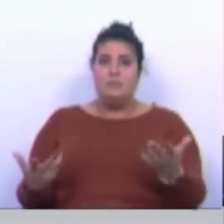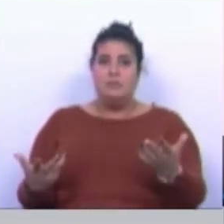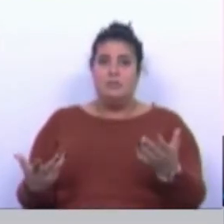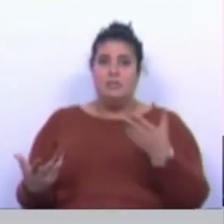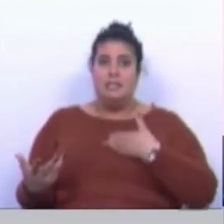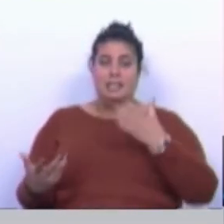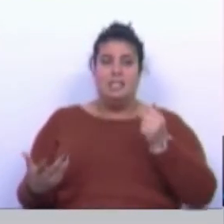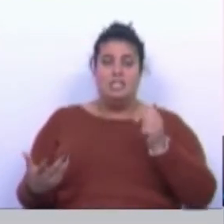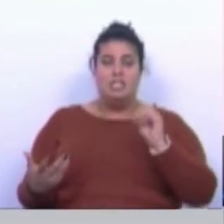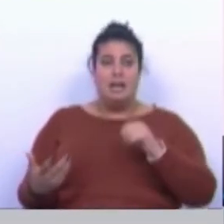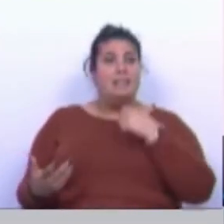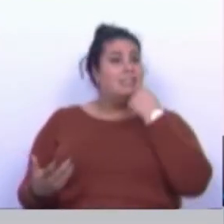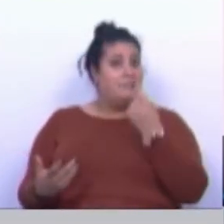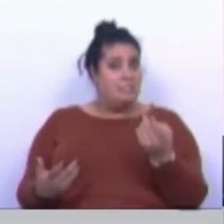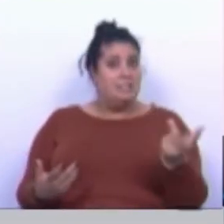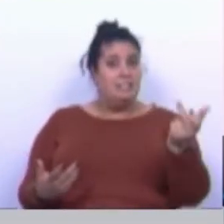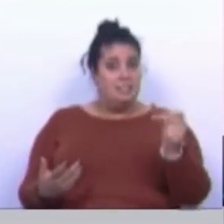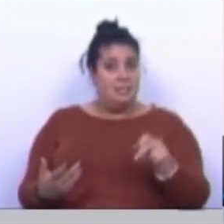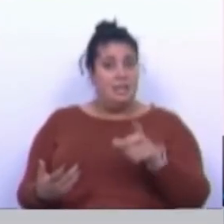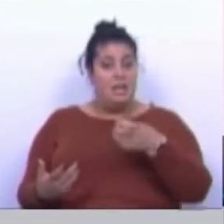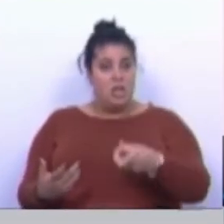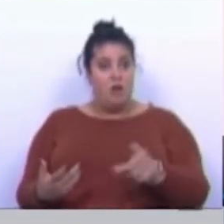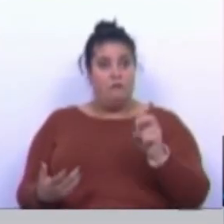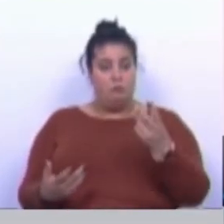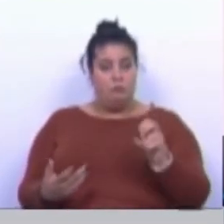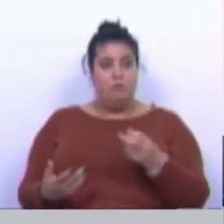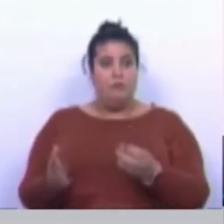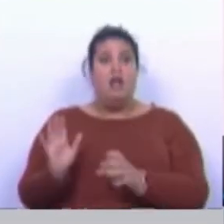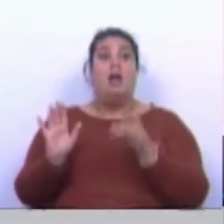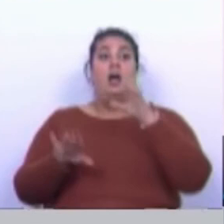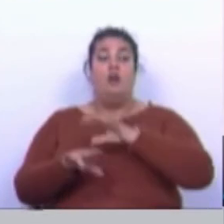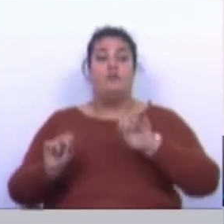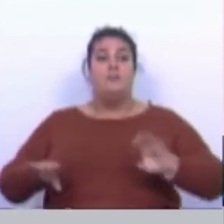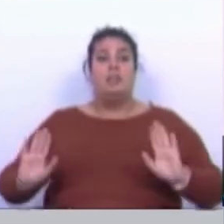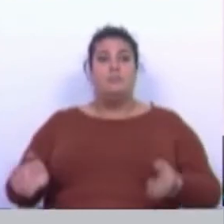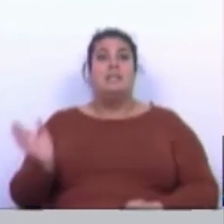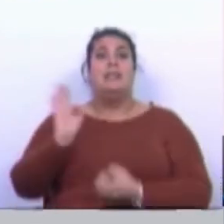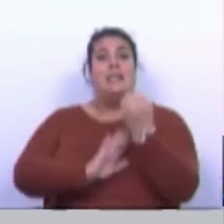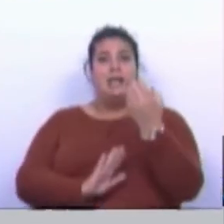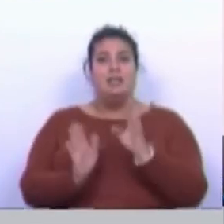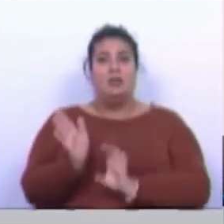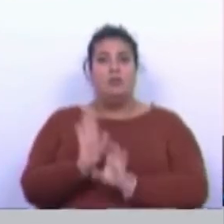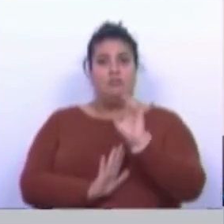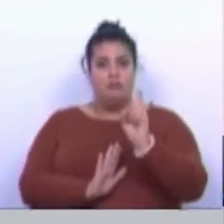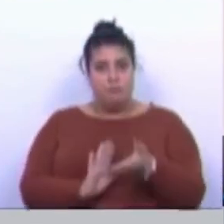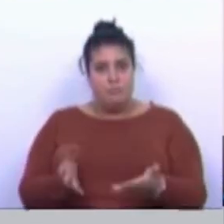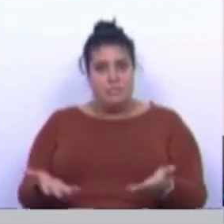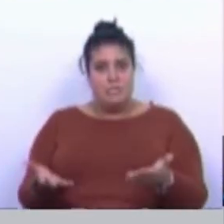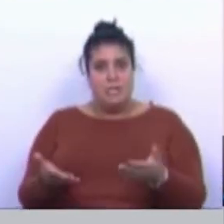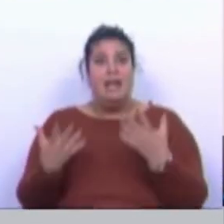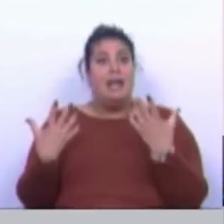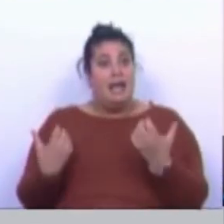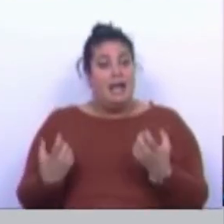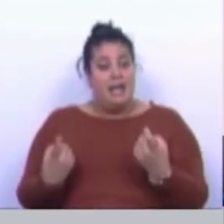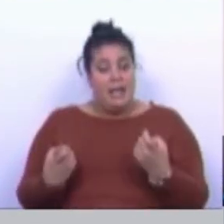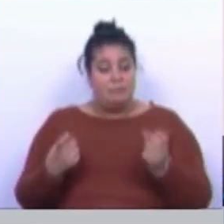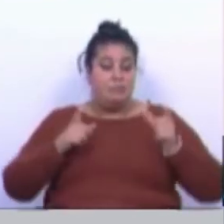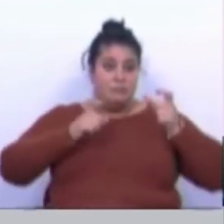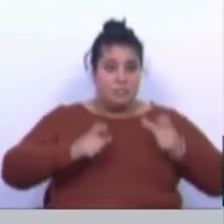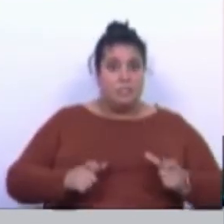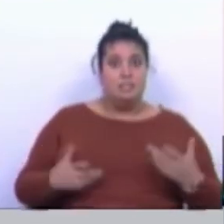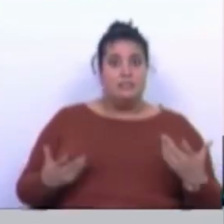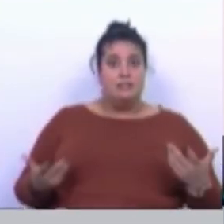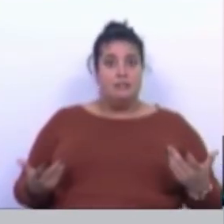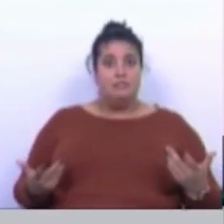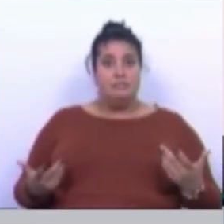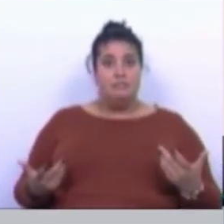DGS veio, a 9 de outubro, reiterar que os hospitais têm que criar condições para que isto seja cumprido. E é preciso haver fiscalização para ter percebido que isto